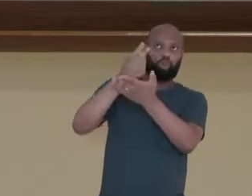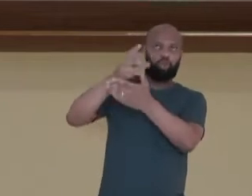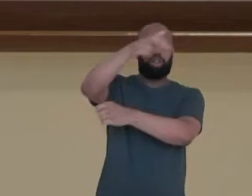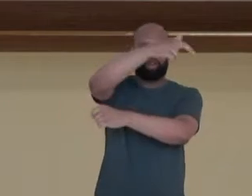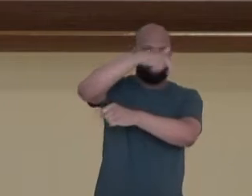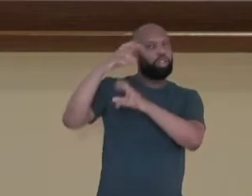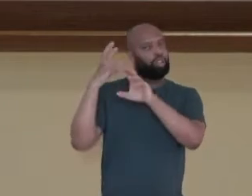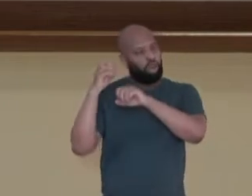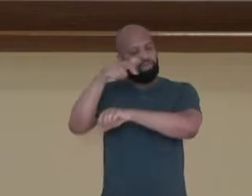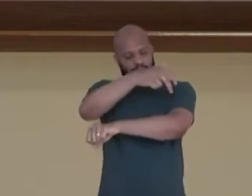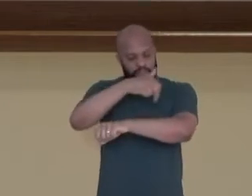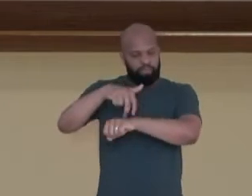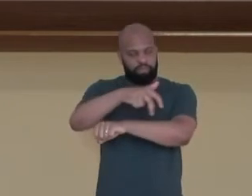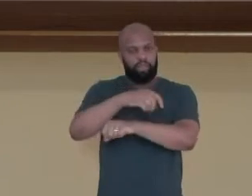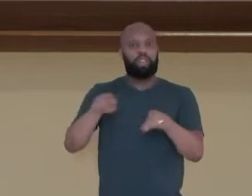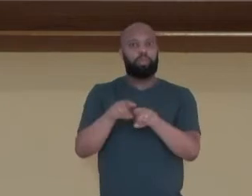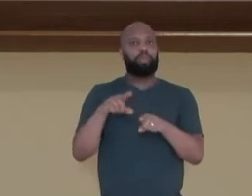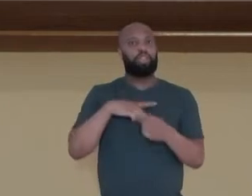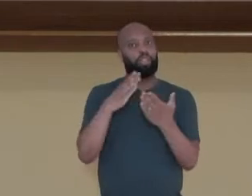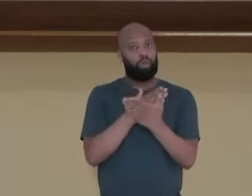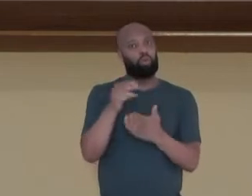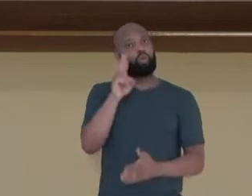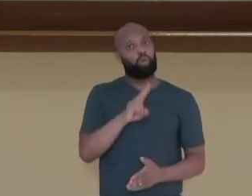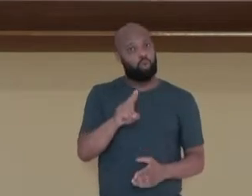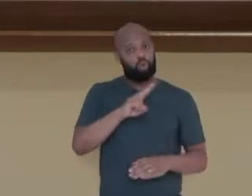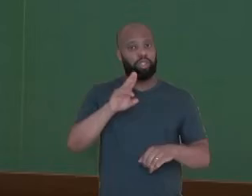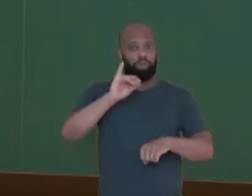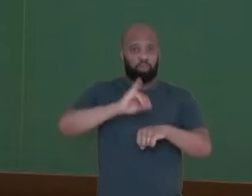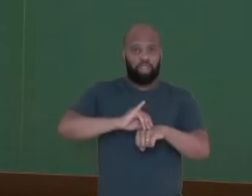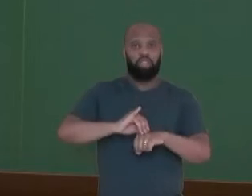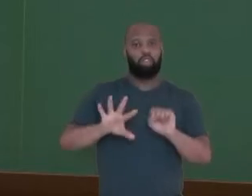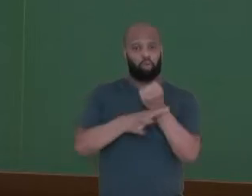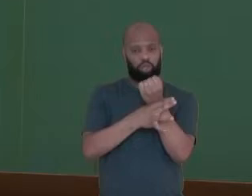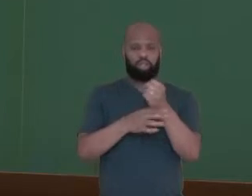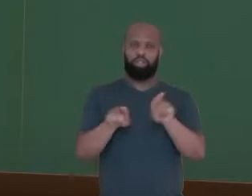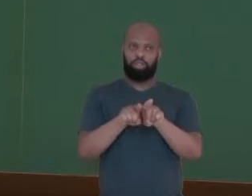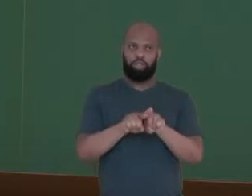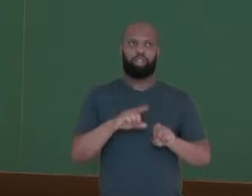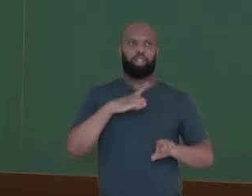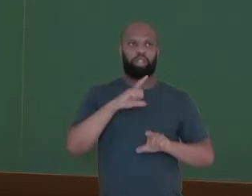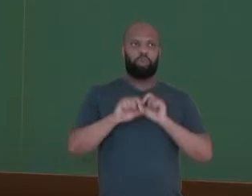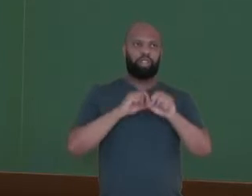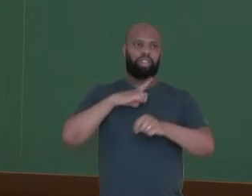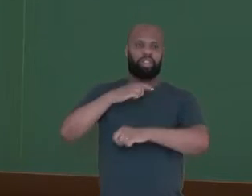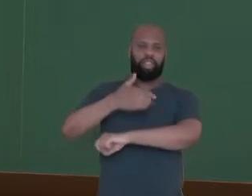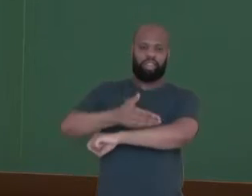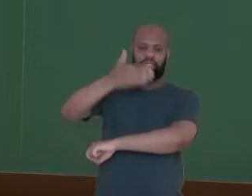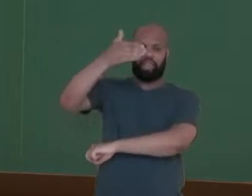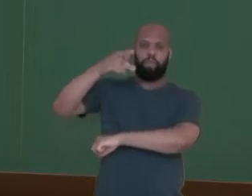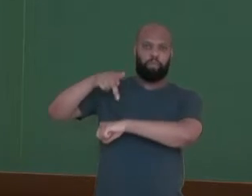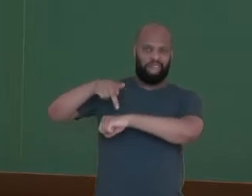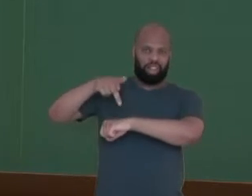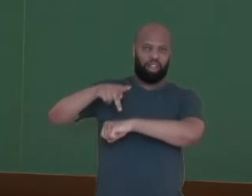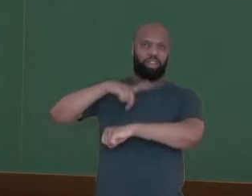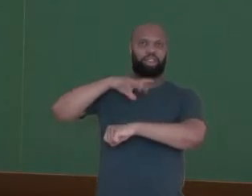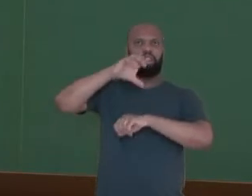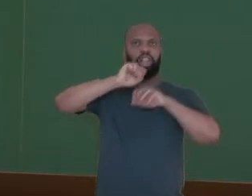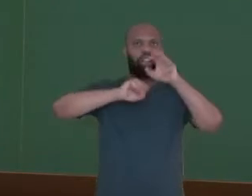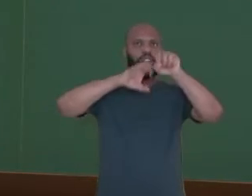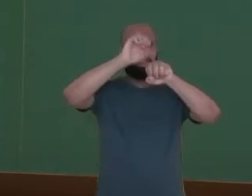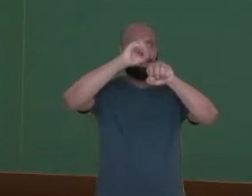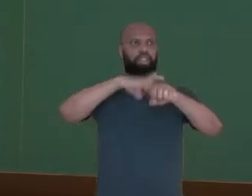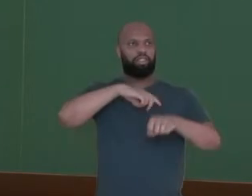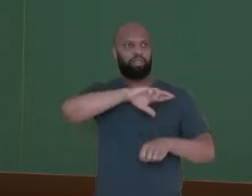equipamentos para conseguir fazer esse montanhismo. E a escalada, né? Tem vários tipos de escalada. A